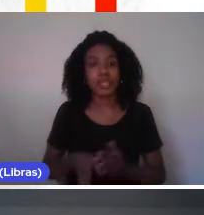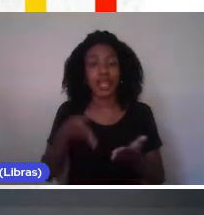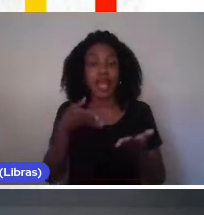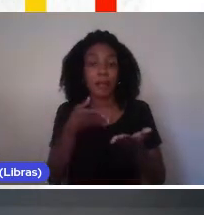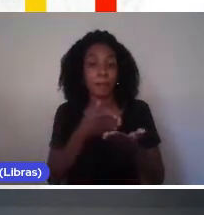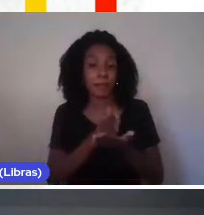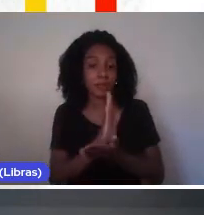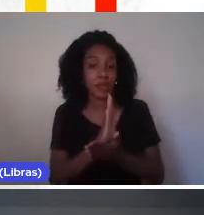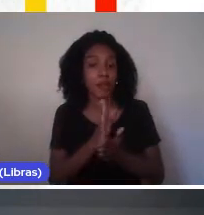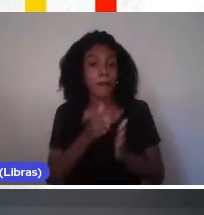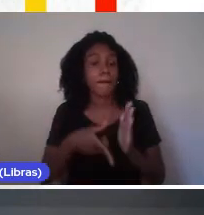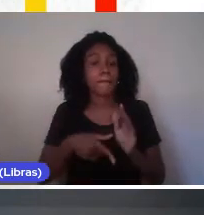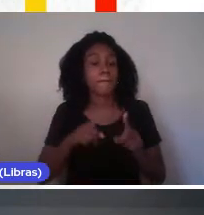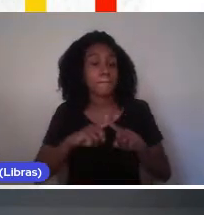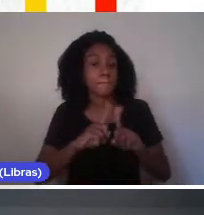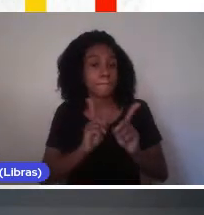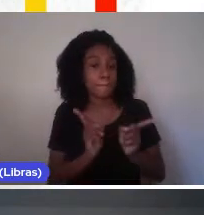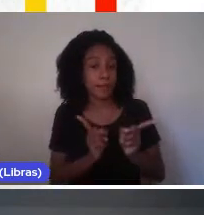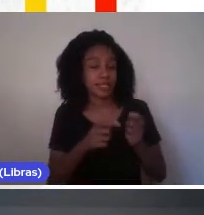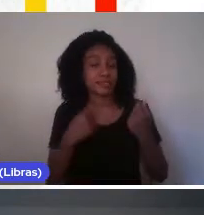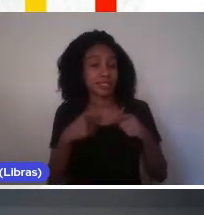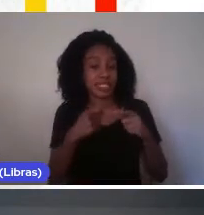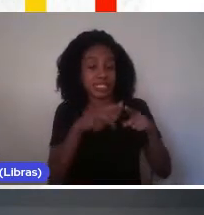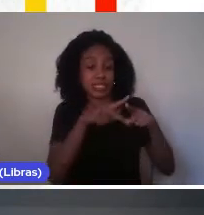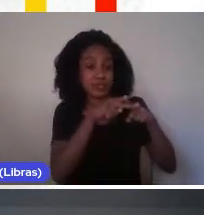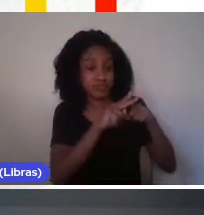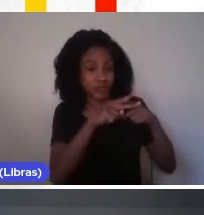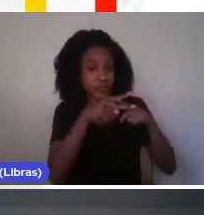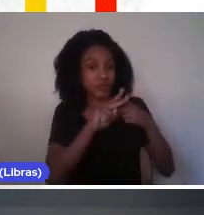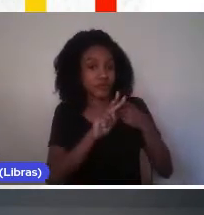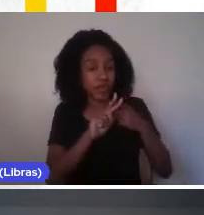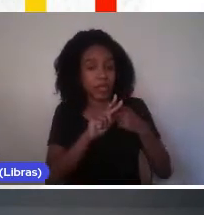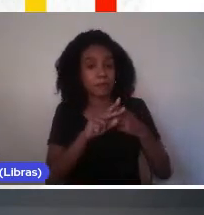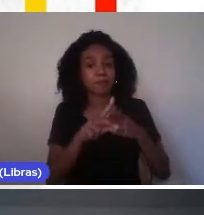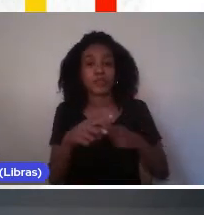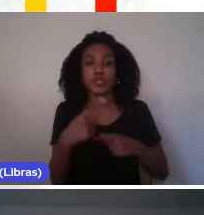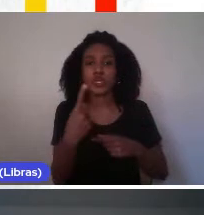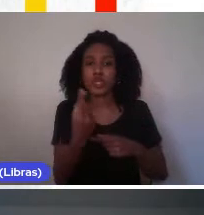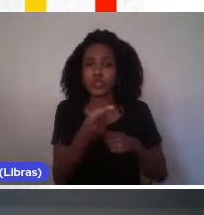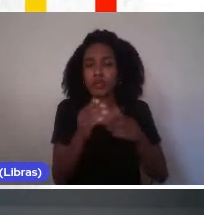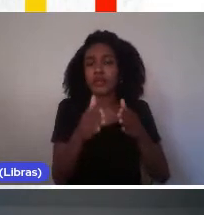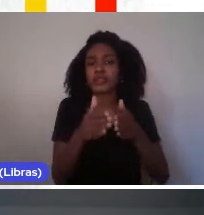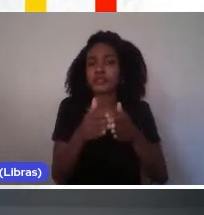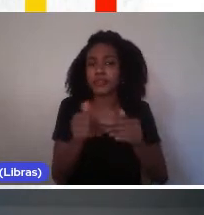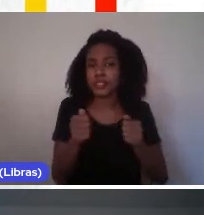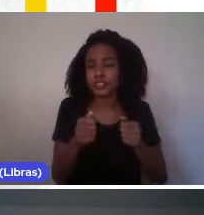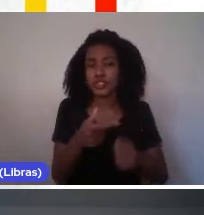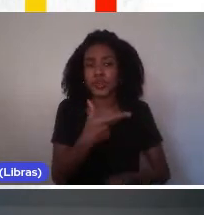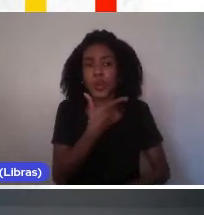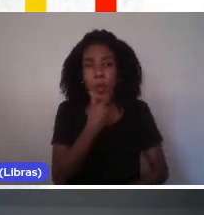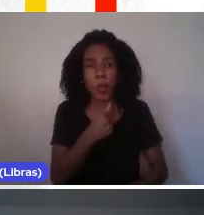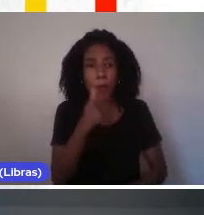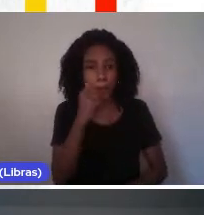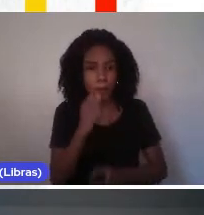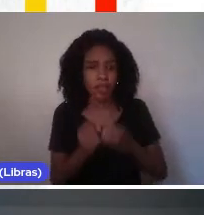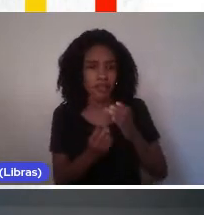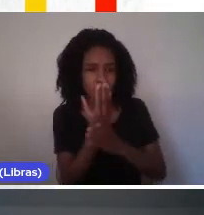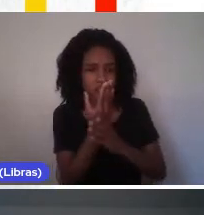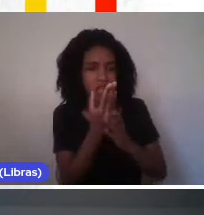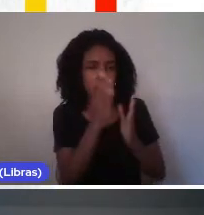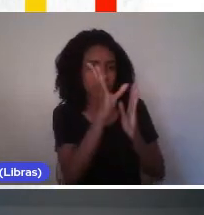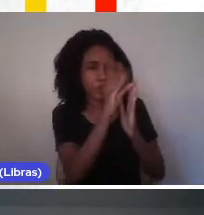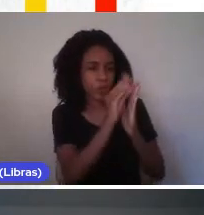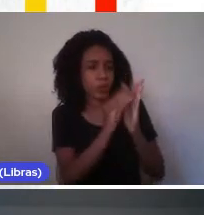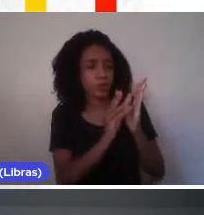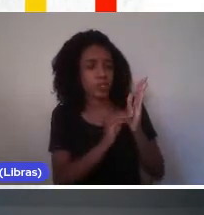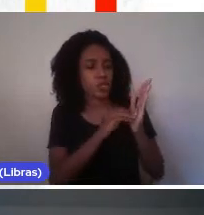com reformulações será solicitada uma revisão por autores e autoras a